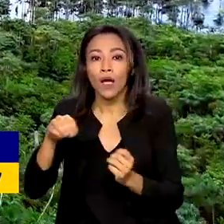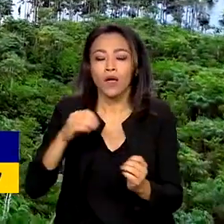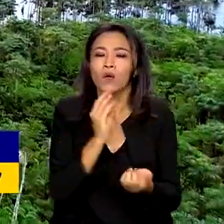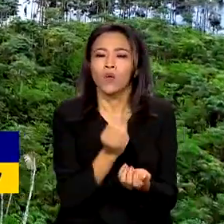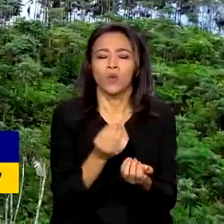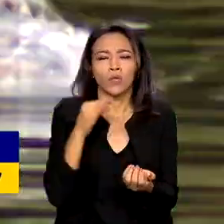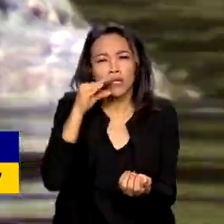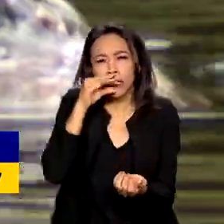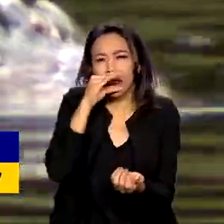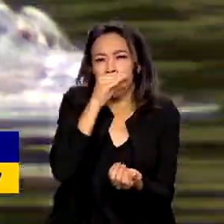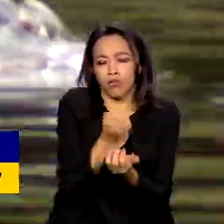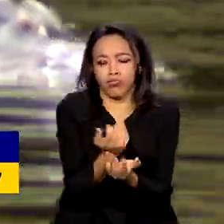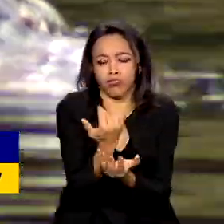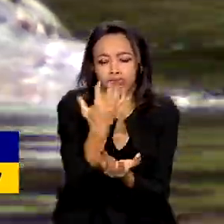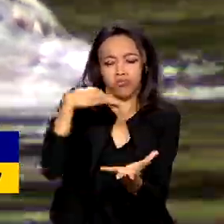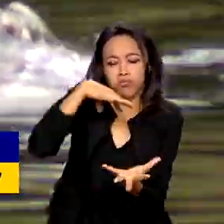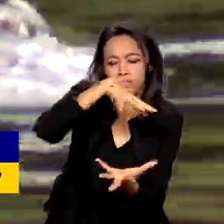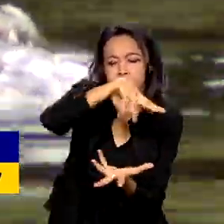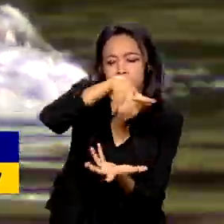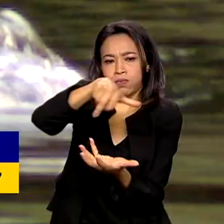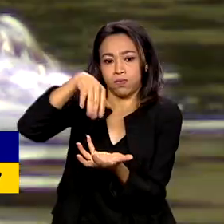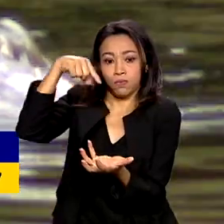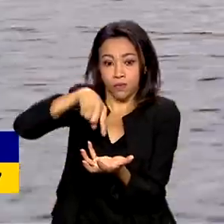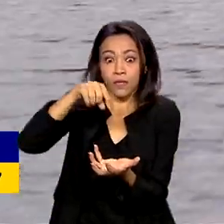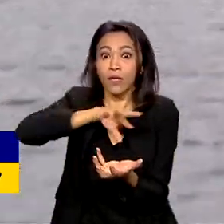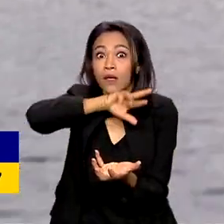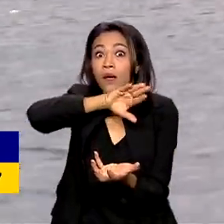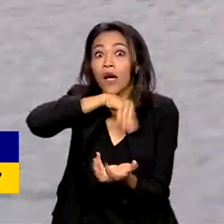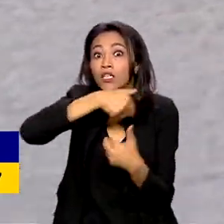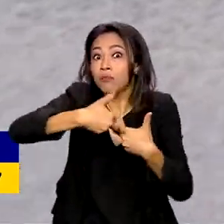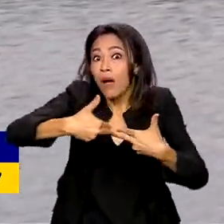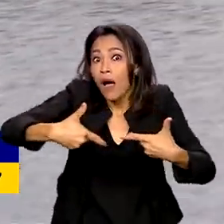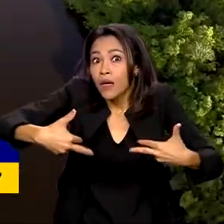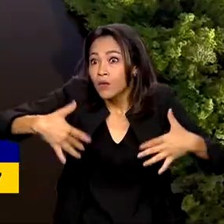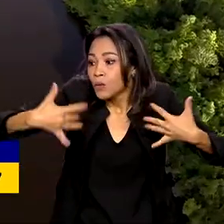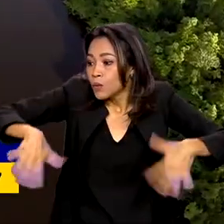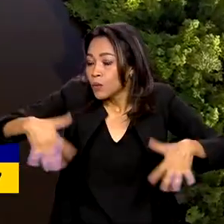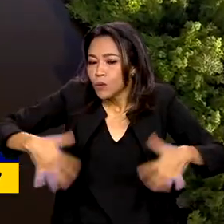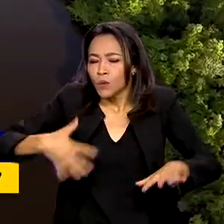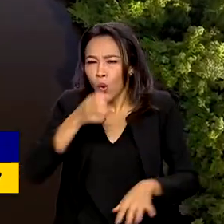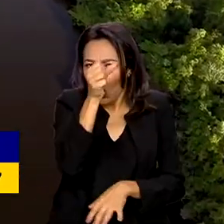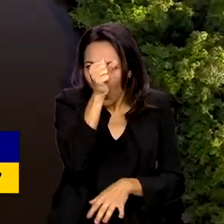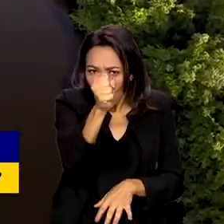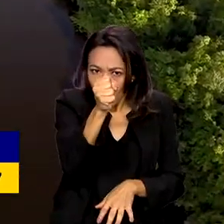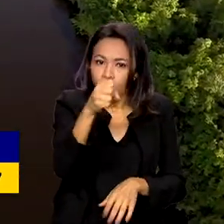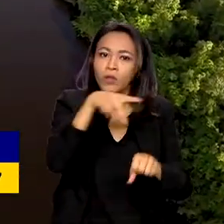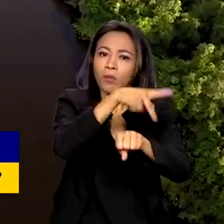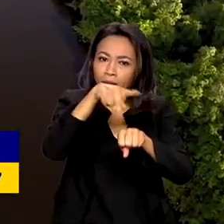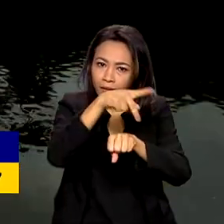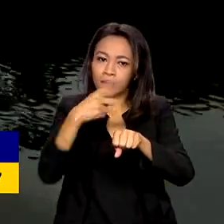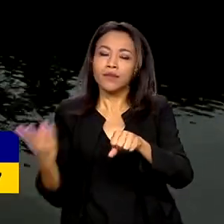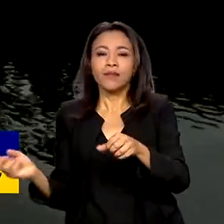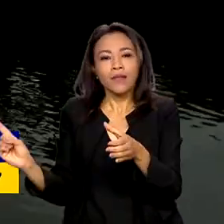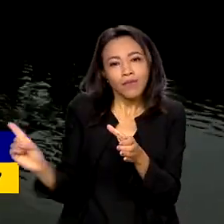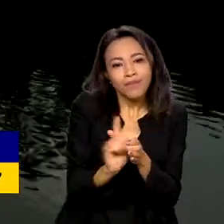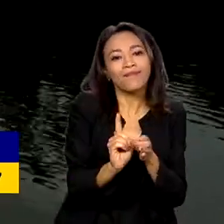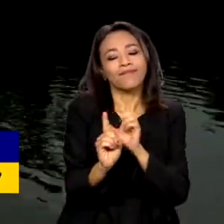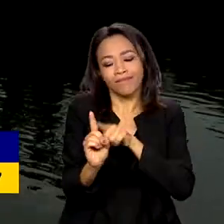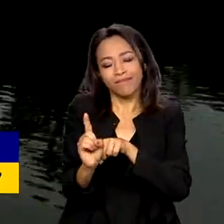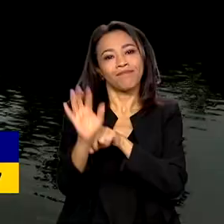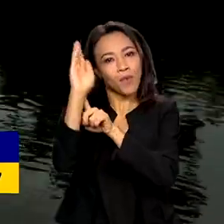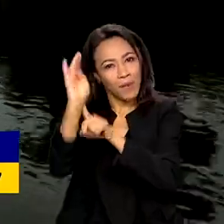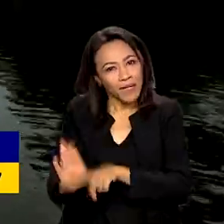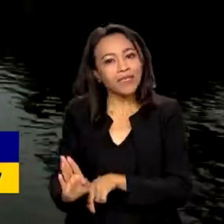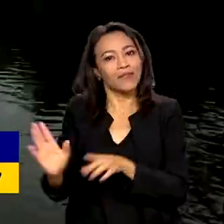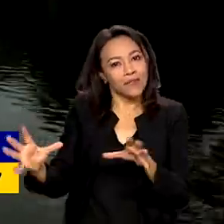maior diversidade de animais e plantas do planeta. Ela abrange oito países, incluindo o Brasil. Pensando na